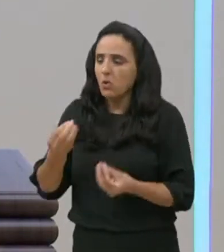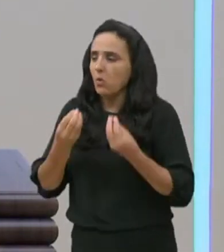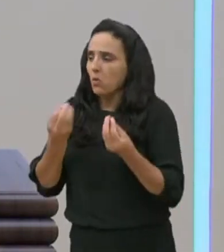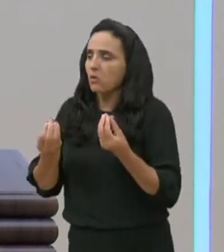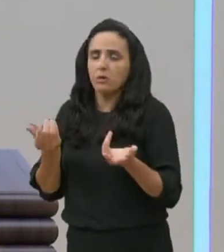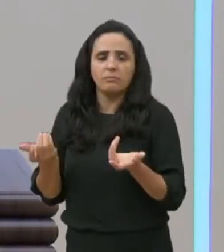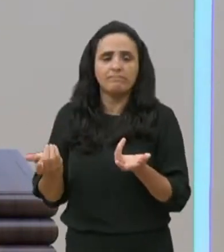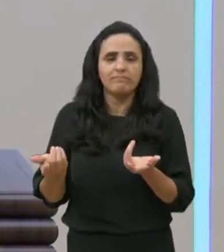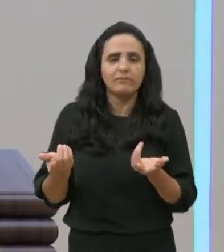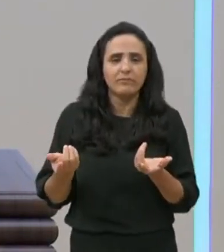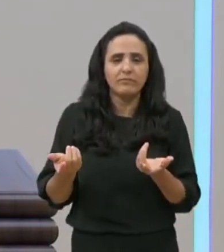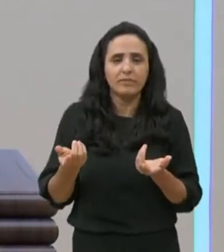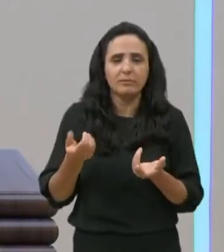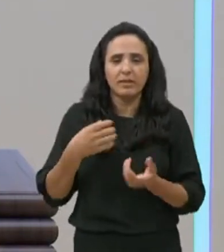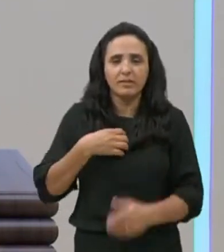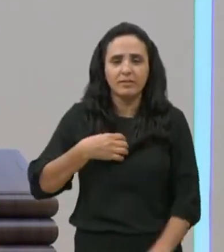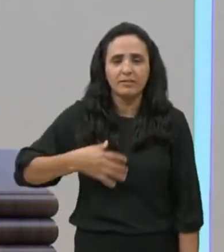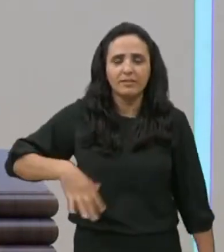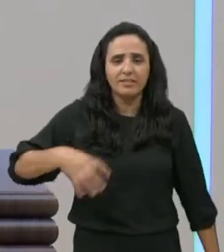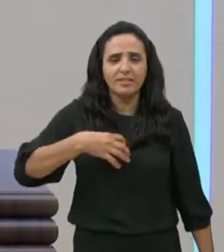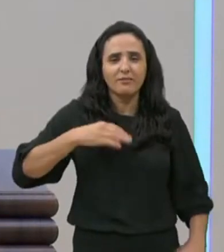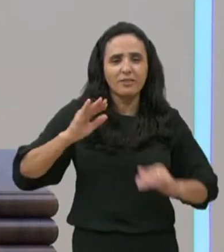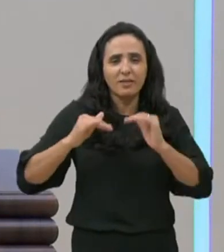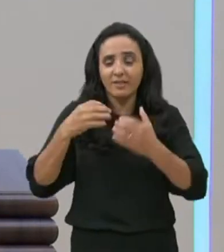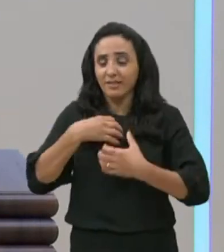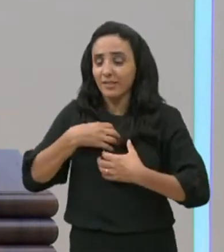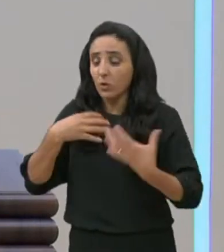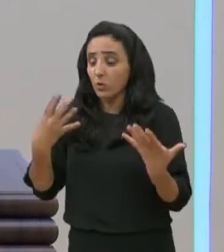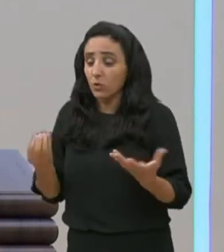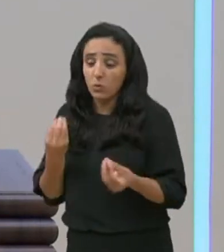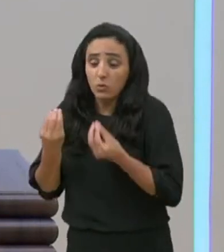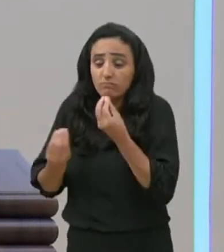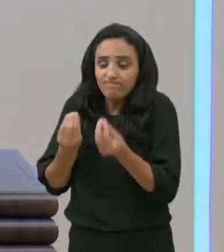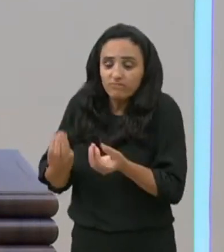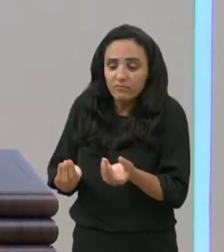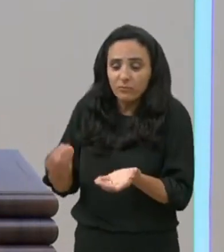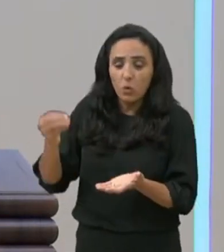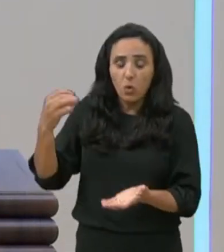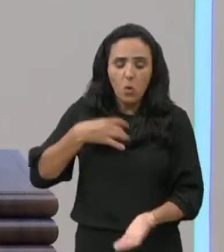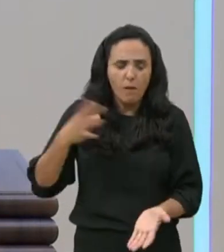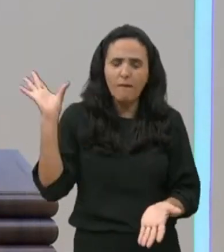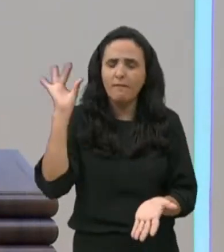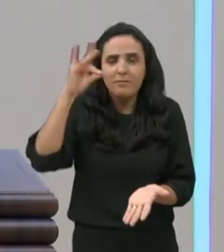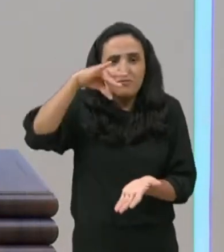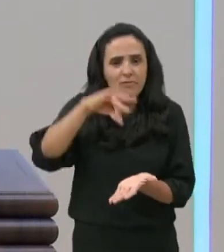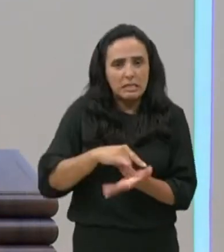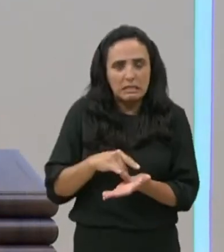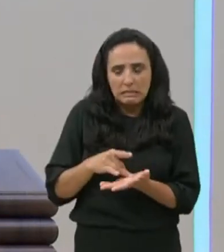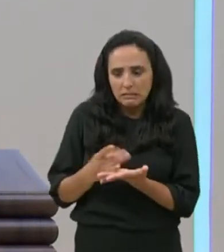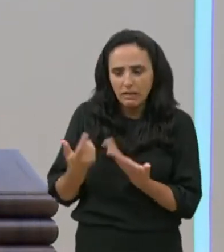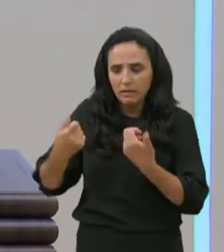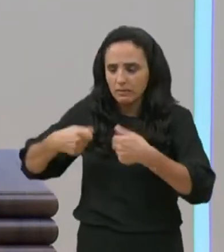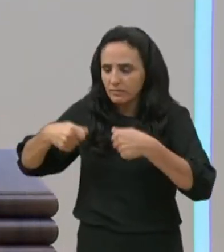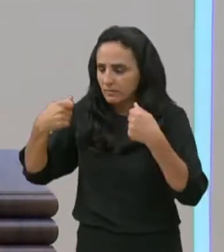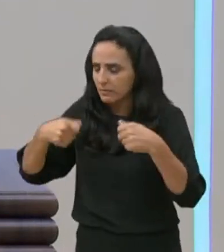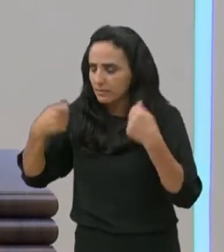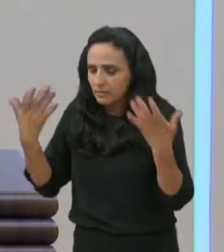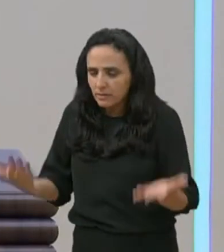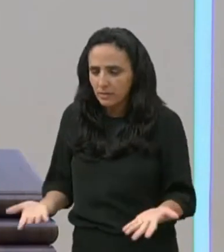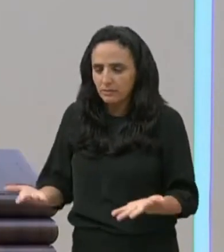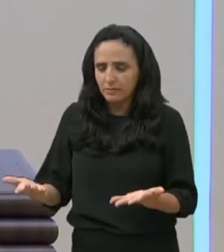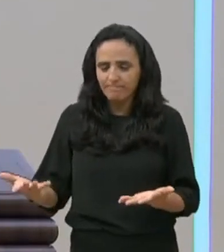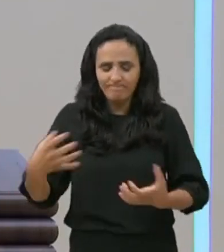nós, temos esse resultado, de que a fé, deste homem, era uma fé, sincera, verdadeira, o que ele expressava, para Jesus,